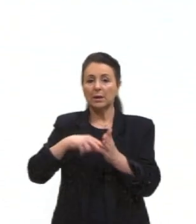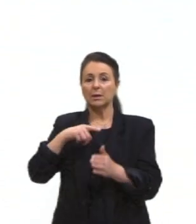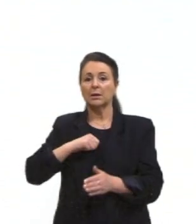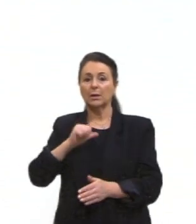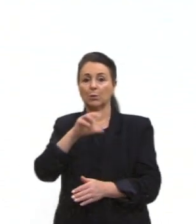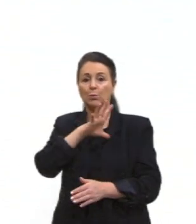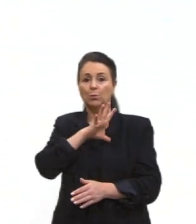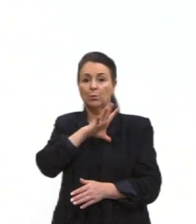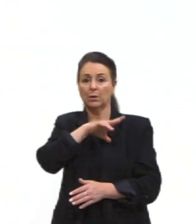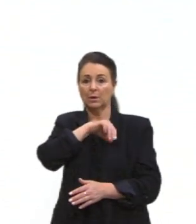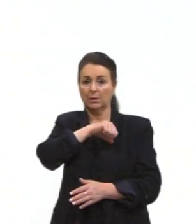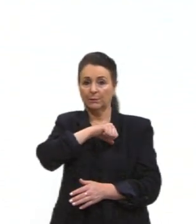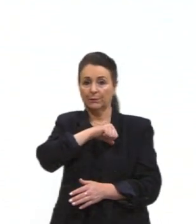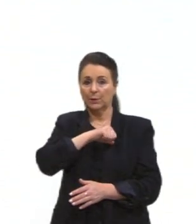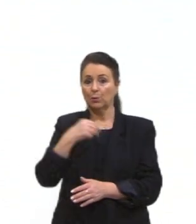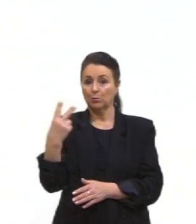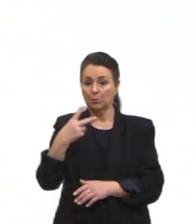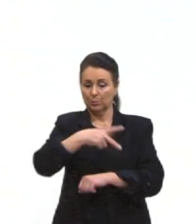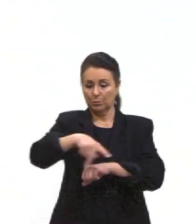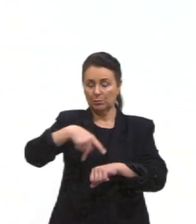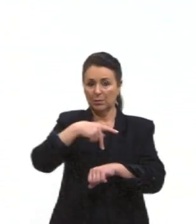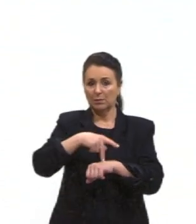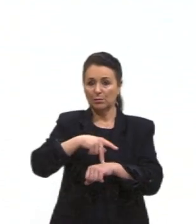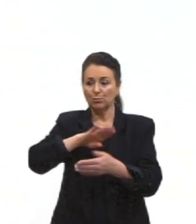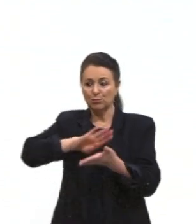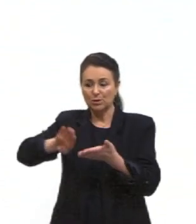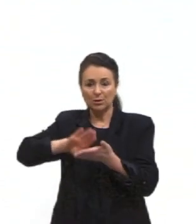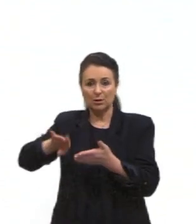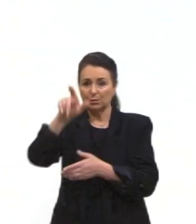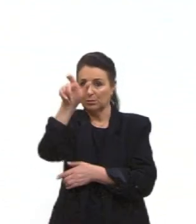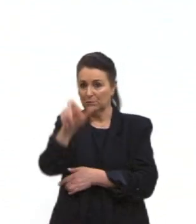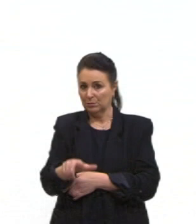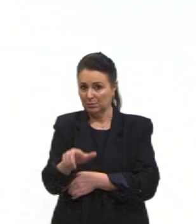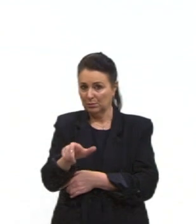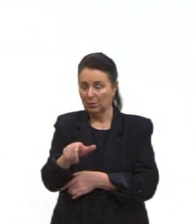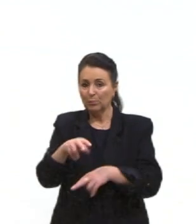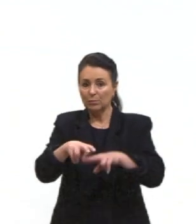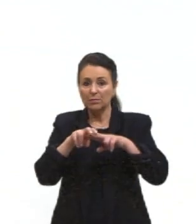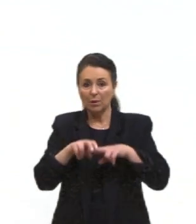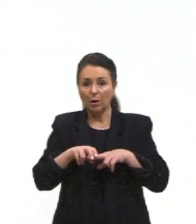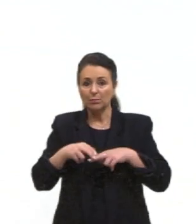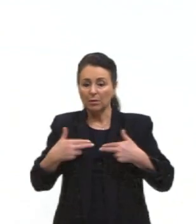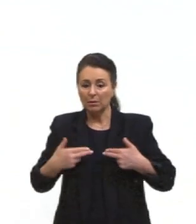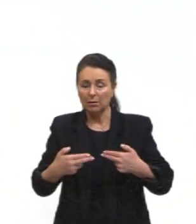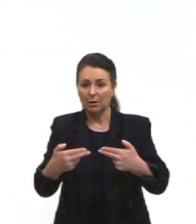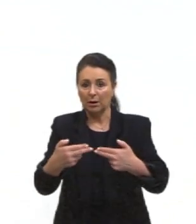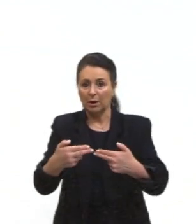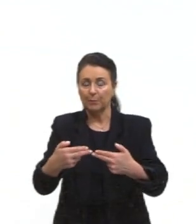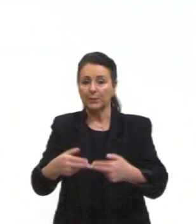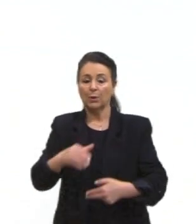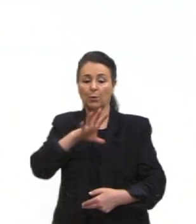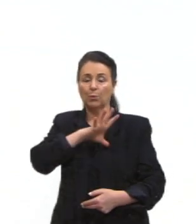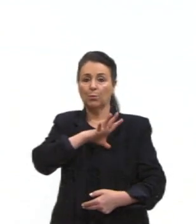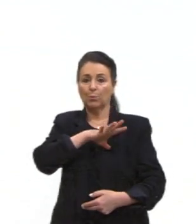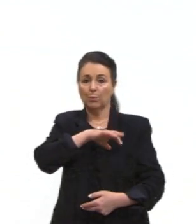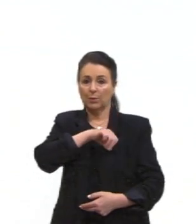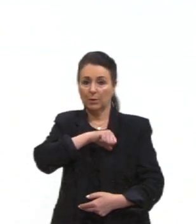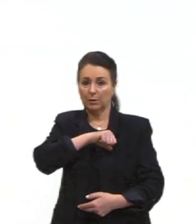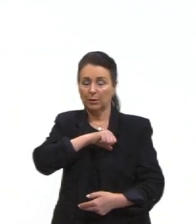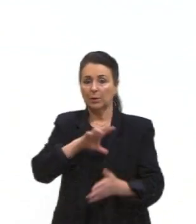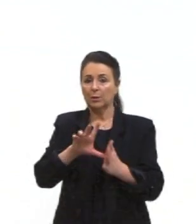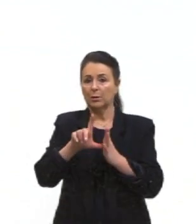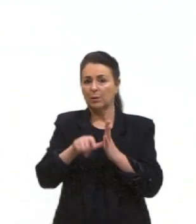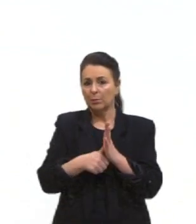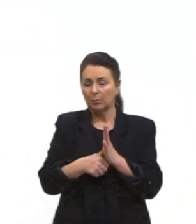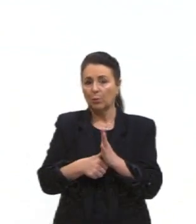locais aí que estão expulsando as pessoas, né, por causa das suas guerras, né. O Iraque, depois da queda